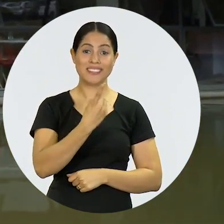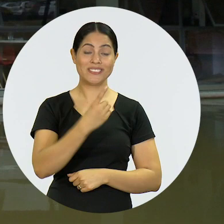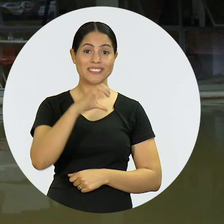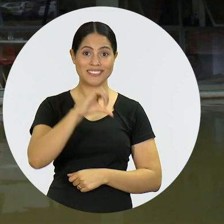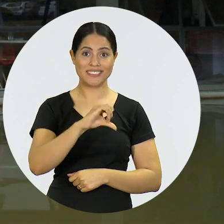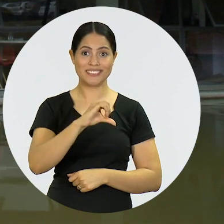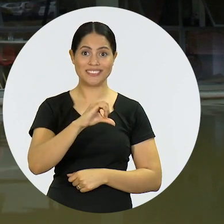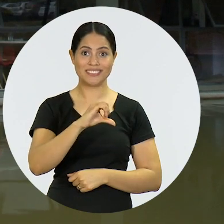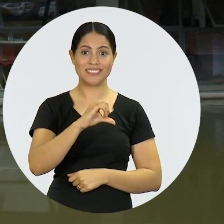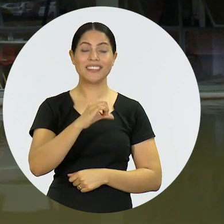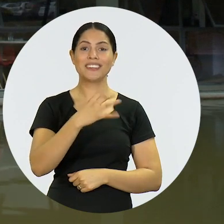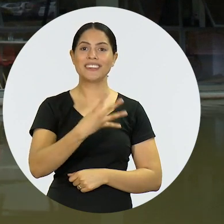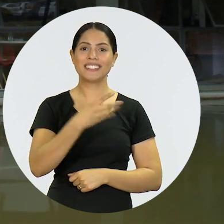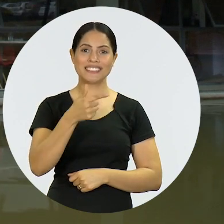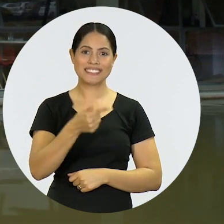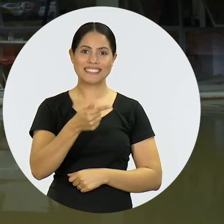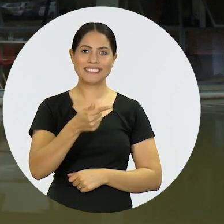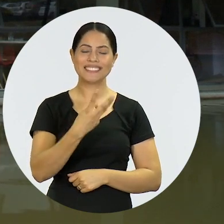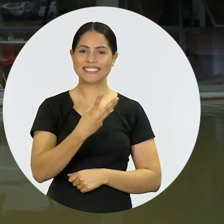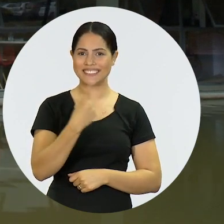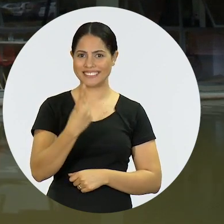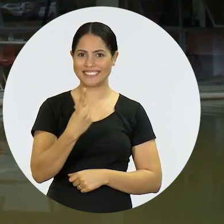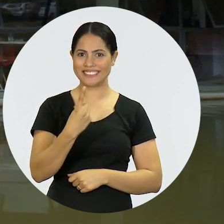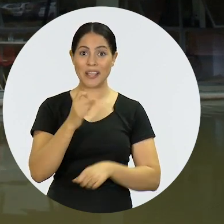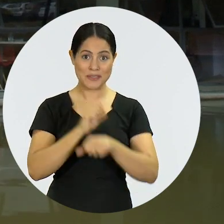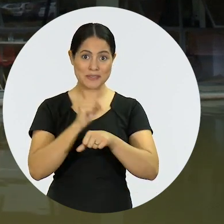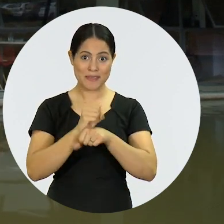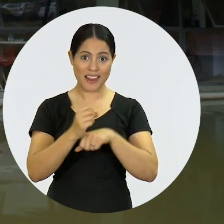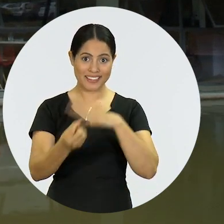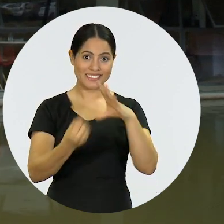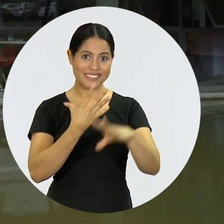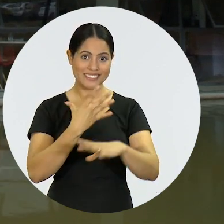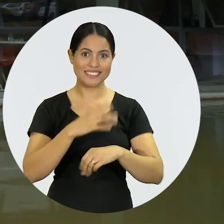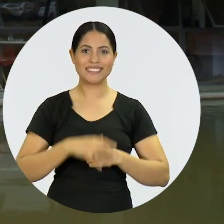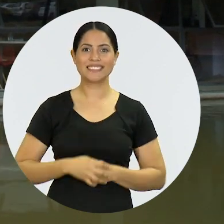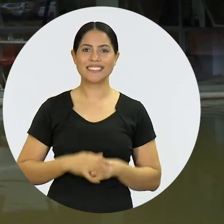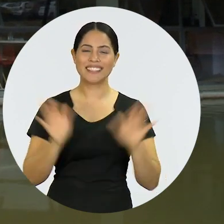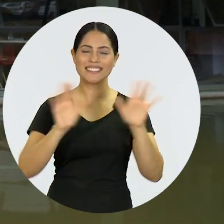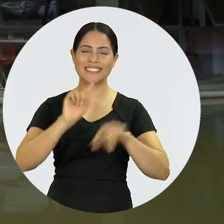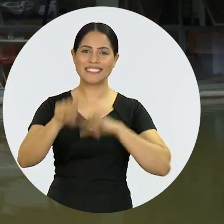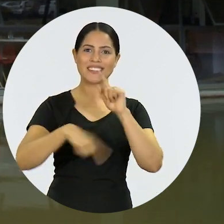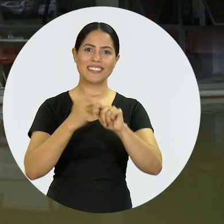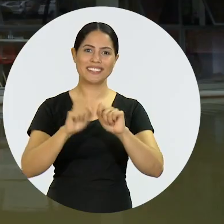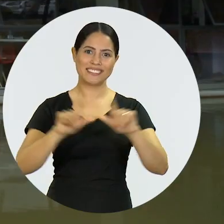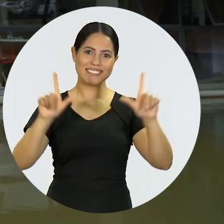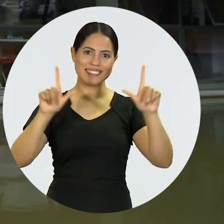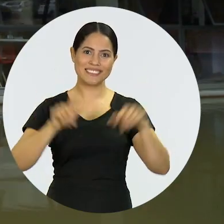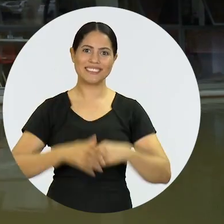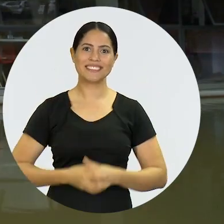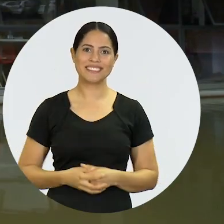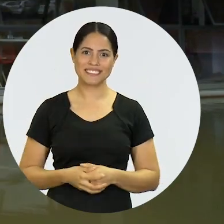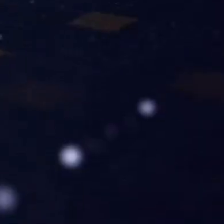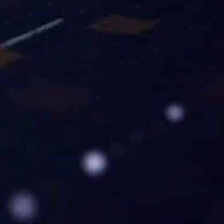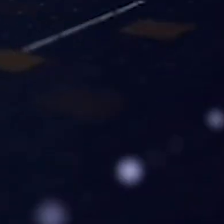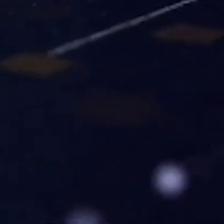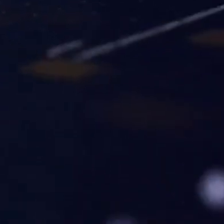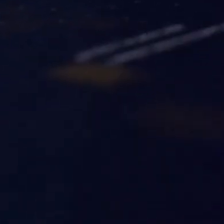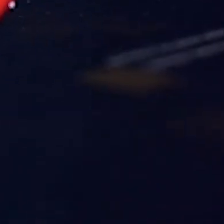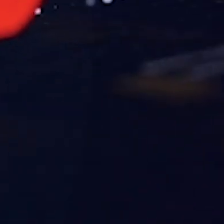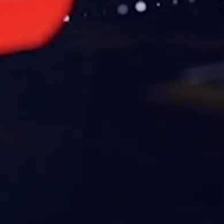999-194731. Fico esperando a sua mensagem. Tchau, tchau e até mais.